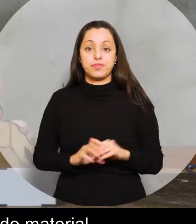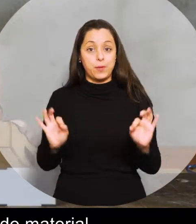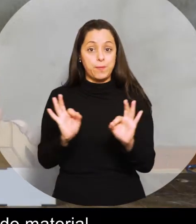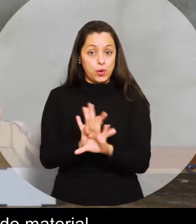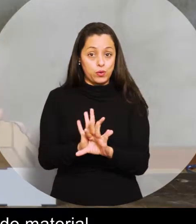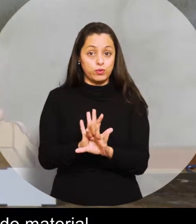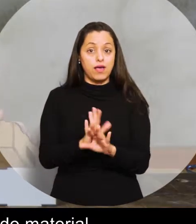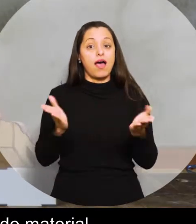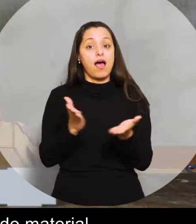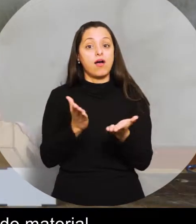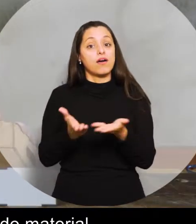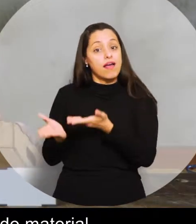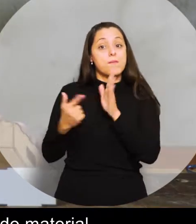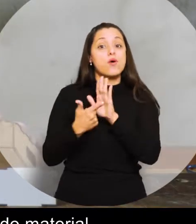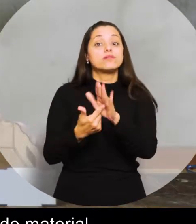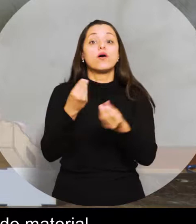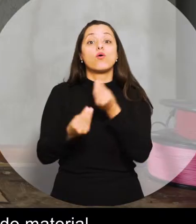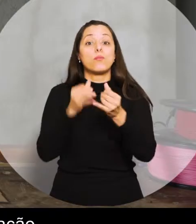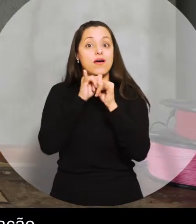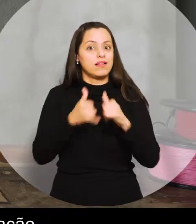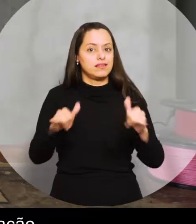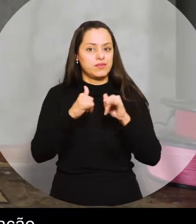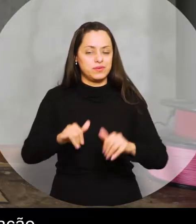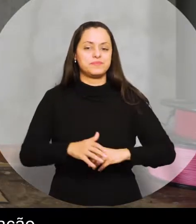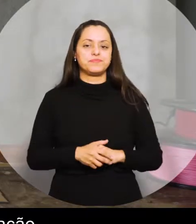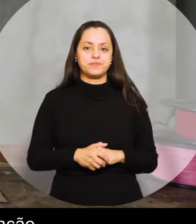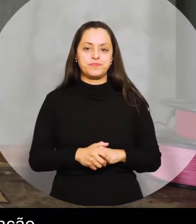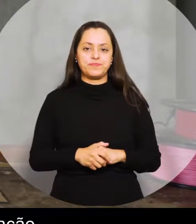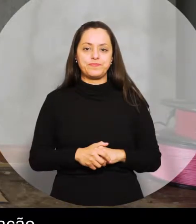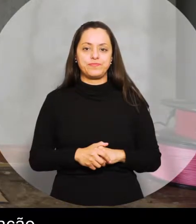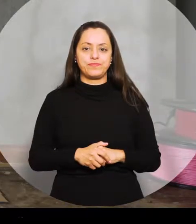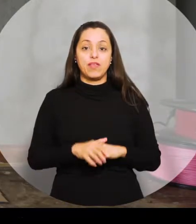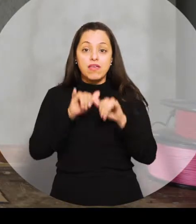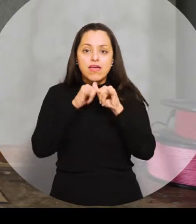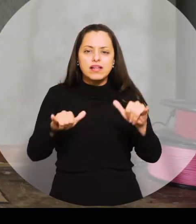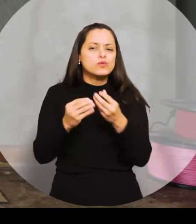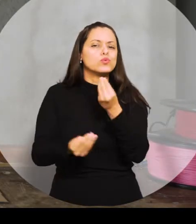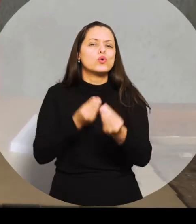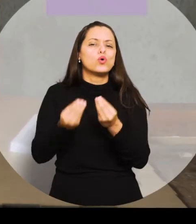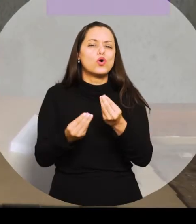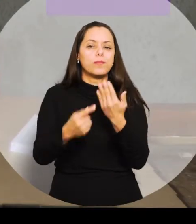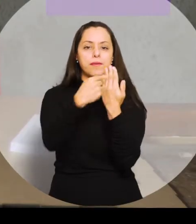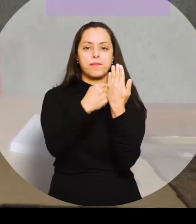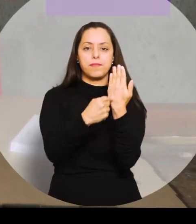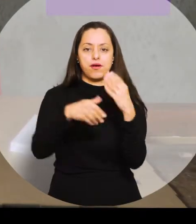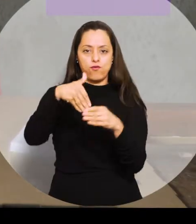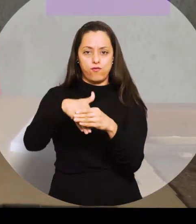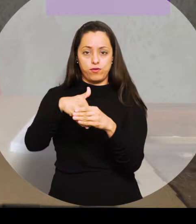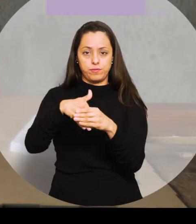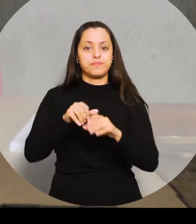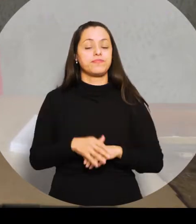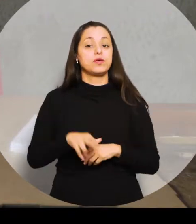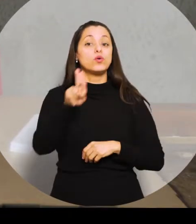o Gui vai mostrar para a gente como fazer a parte eletrônica do material. Para montar a eletrônica desse painel de votação, a gente vai utilizar um Arduino, que é um controlador de